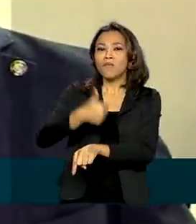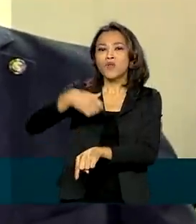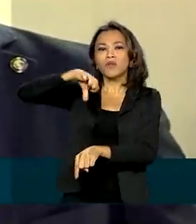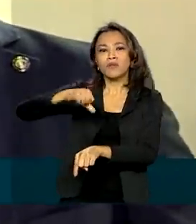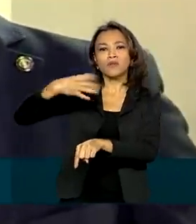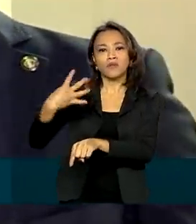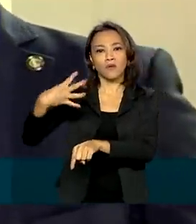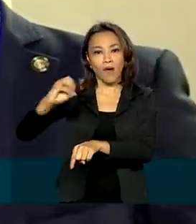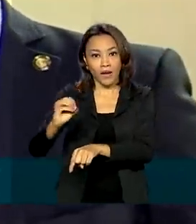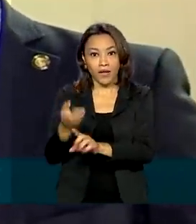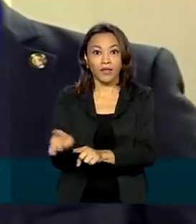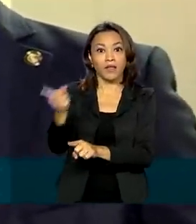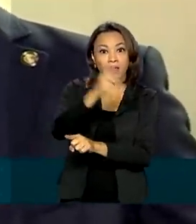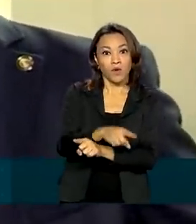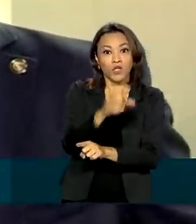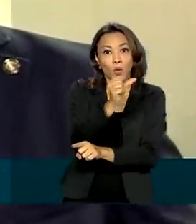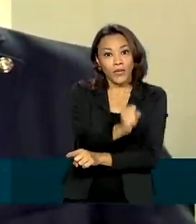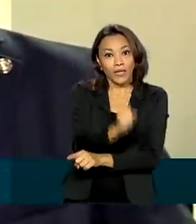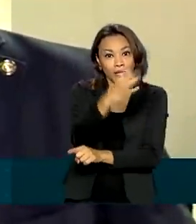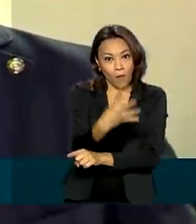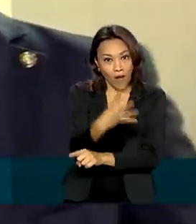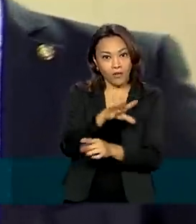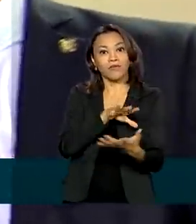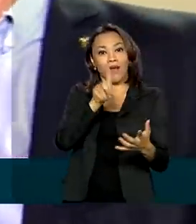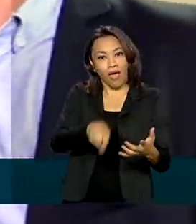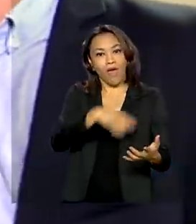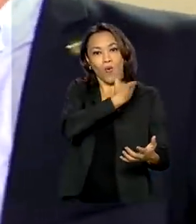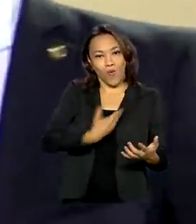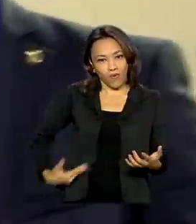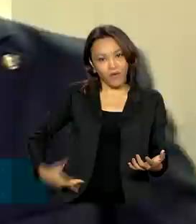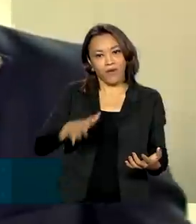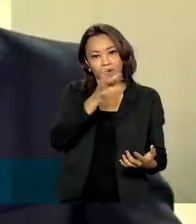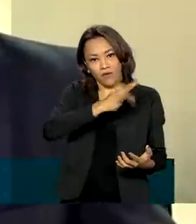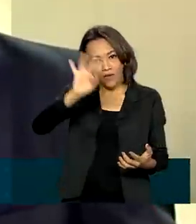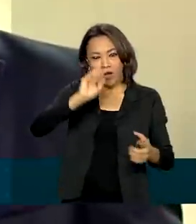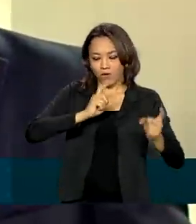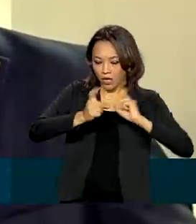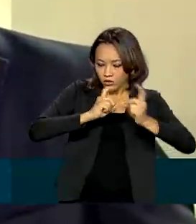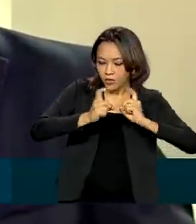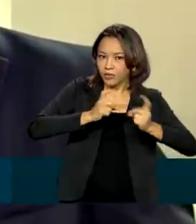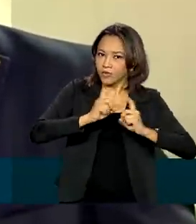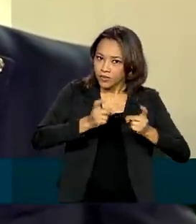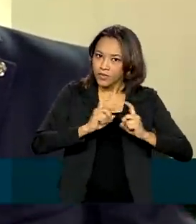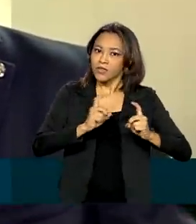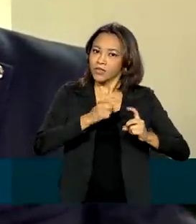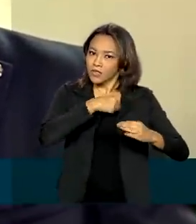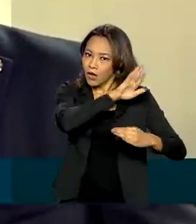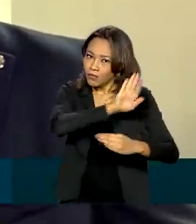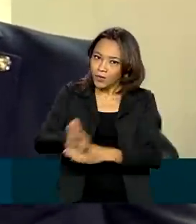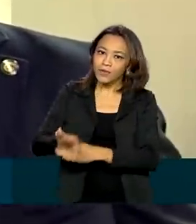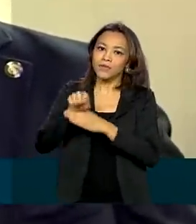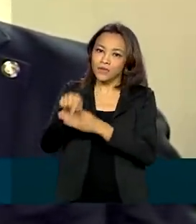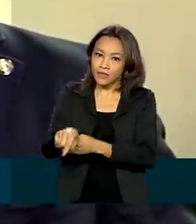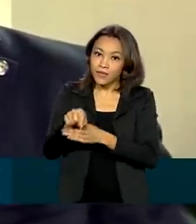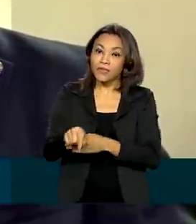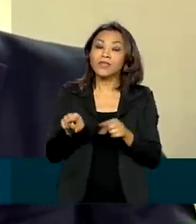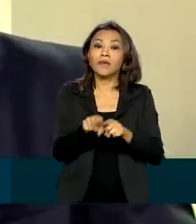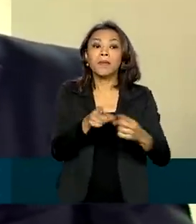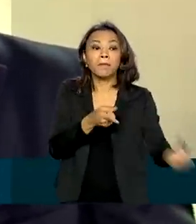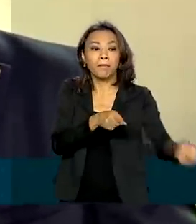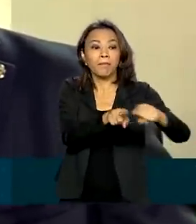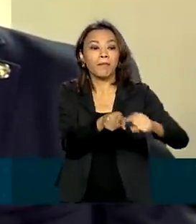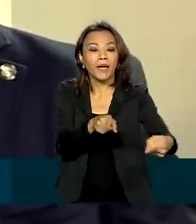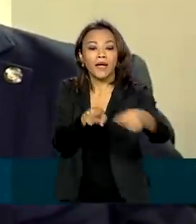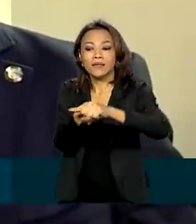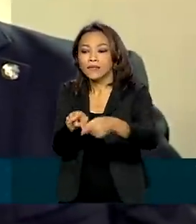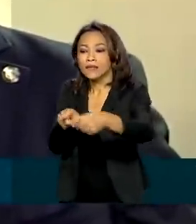84, passou para as mãos da União. E de lá para cá tem sido cuidada através do governo federal e de parcerias